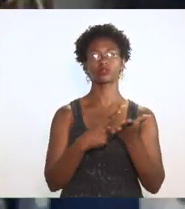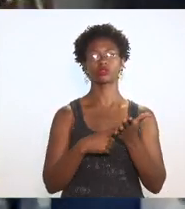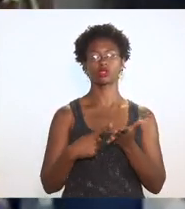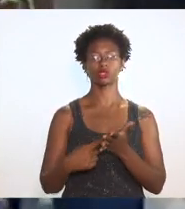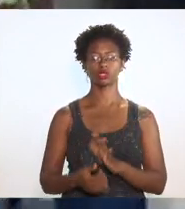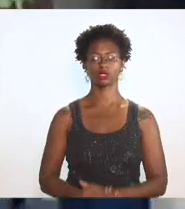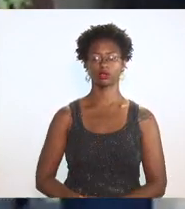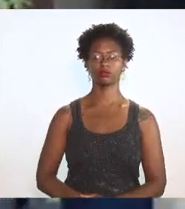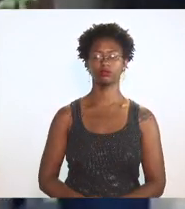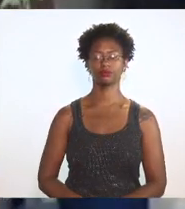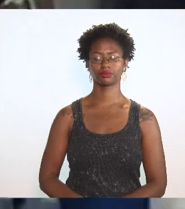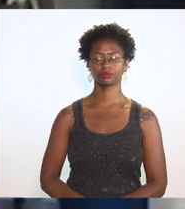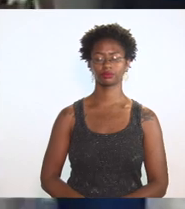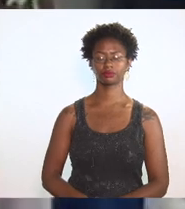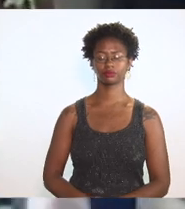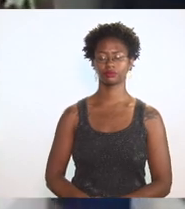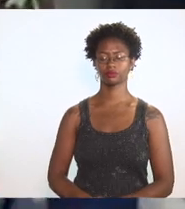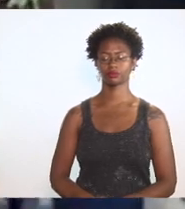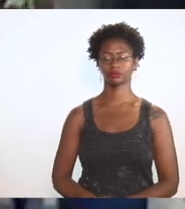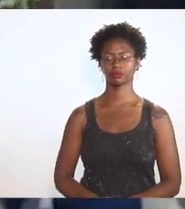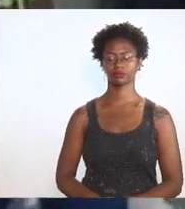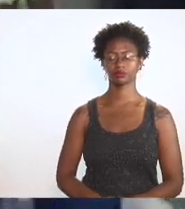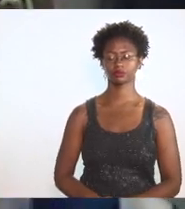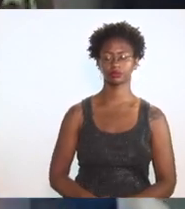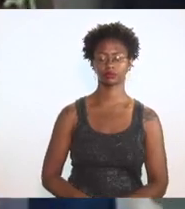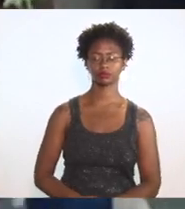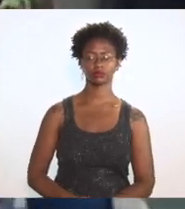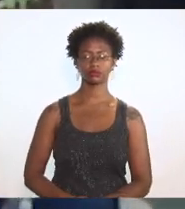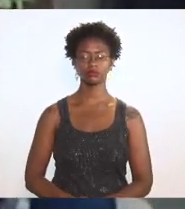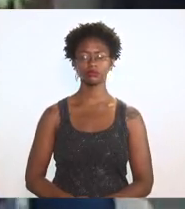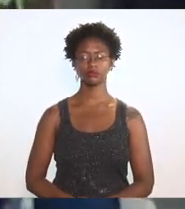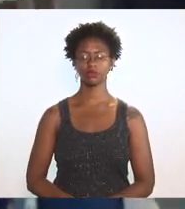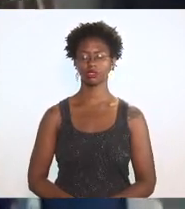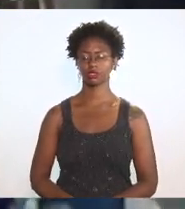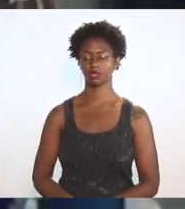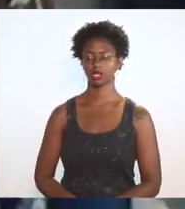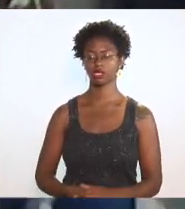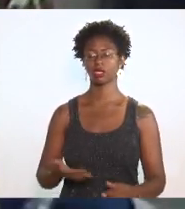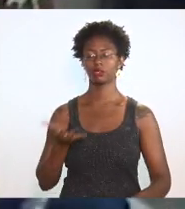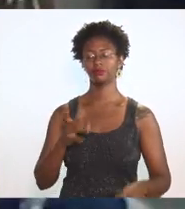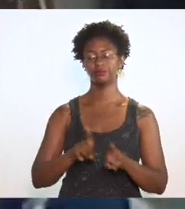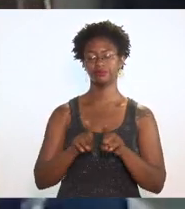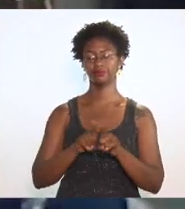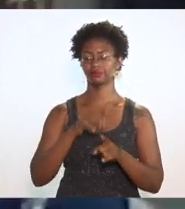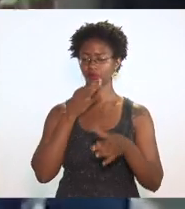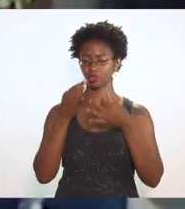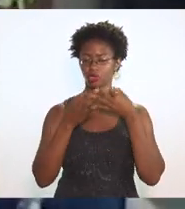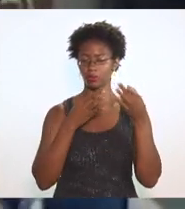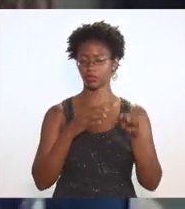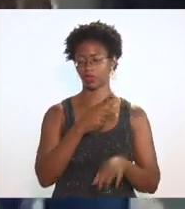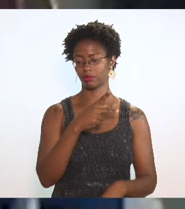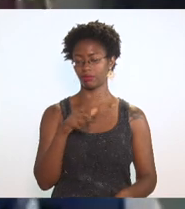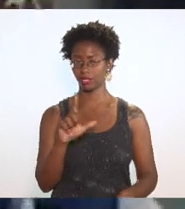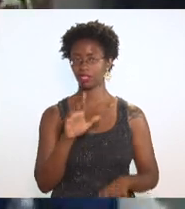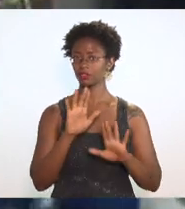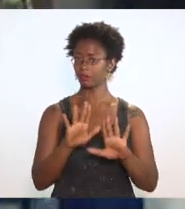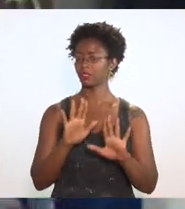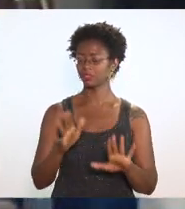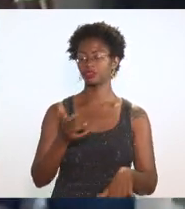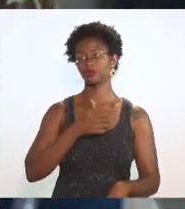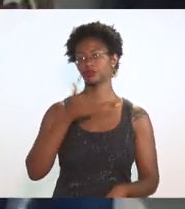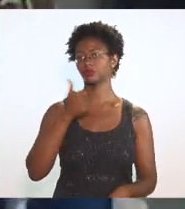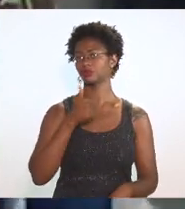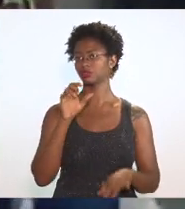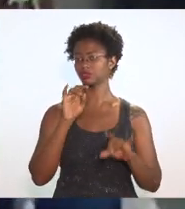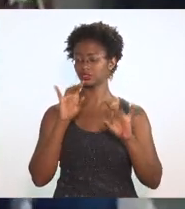190 então eu vou primeiro eu queria até fazer outros comentários sobre o projeto mas primeiro eu vou na questão específica